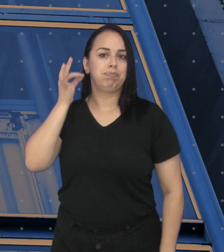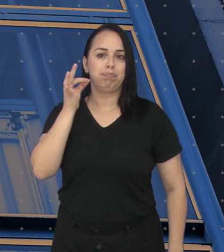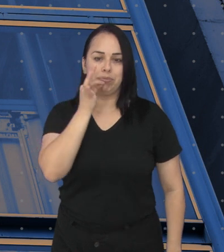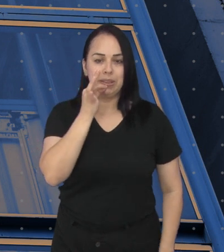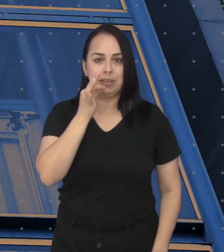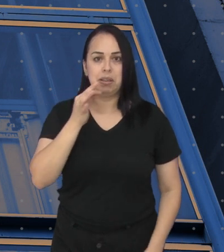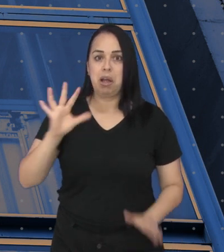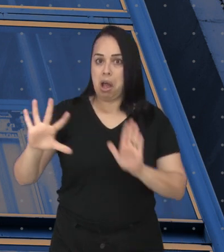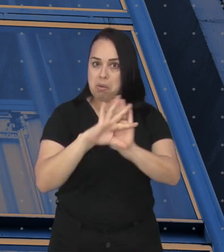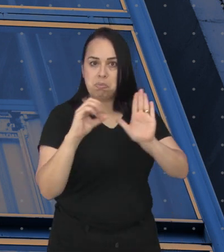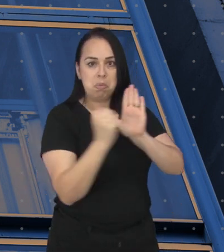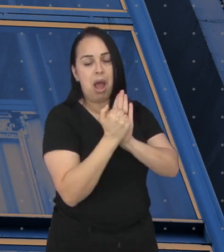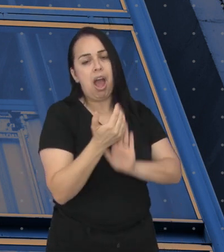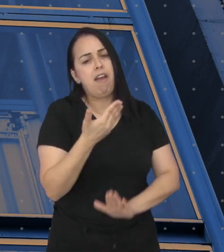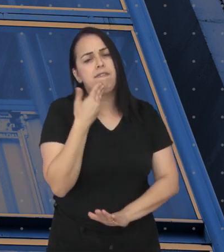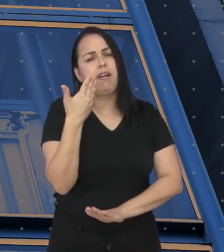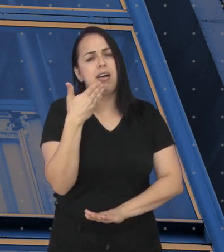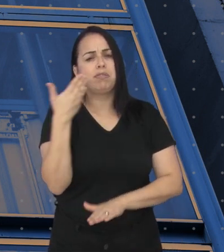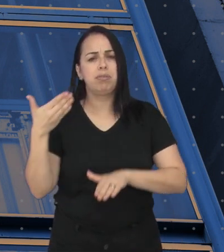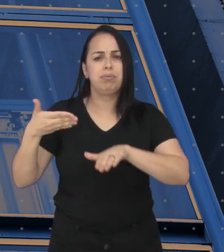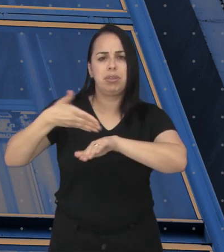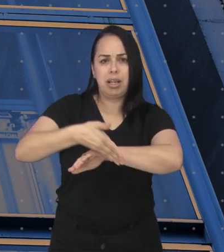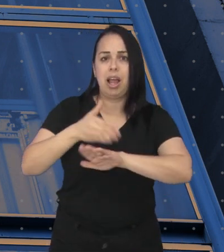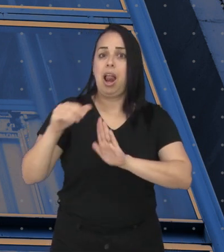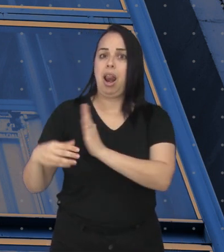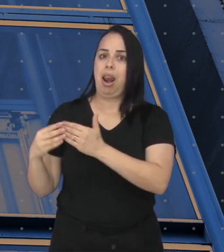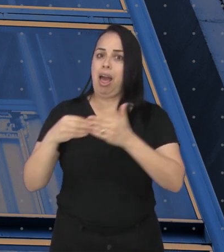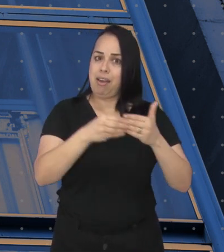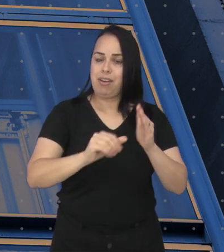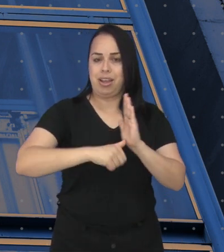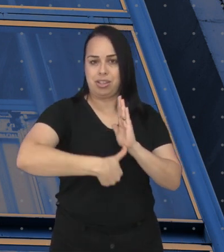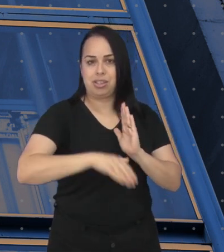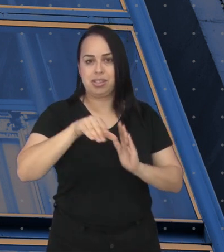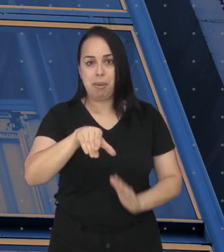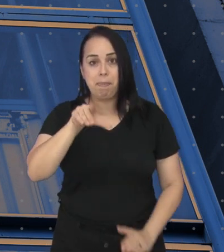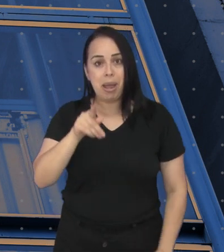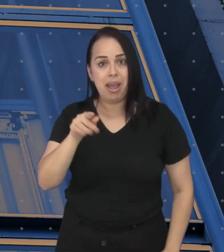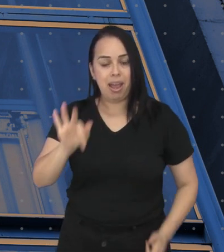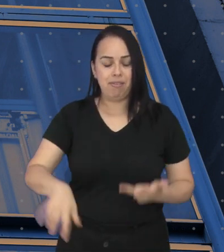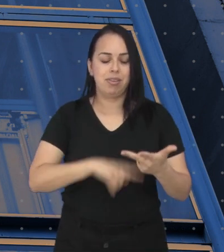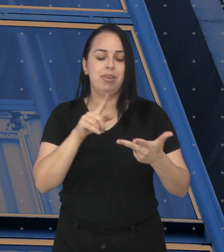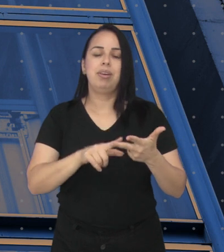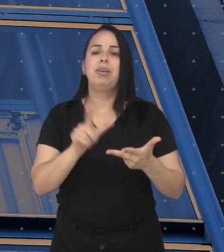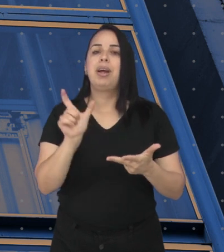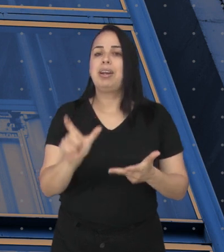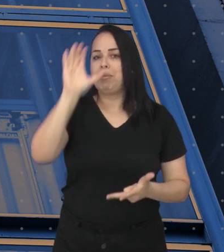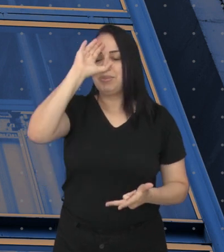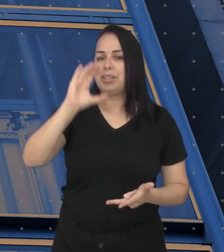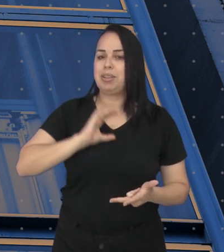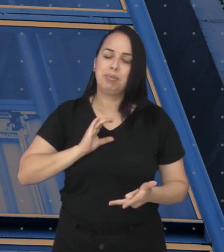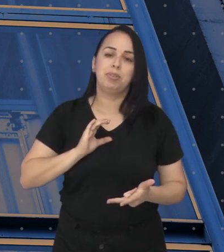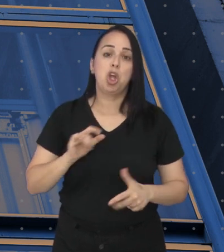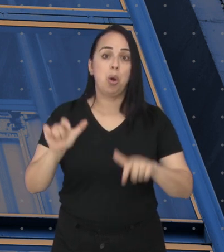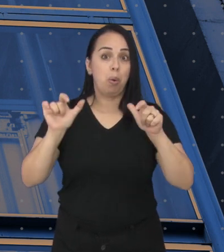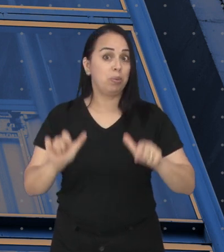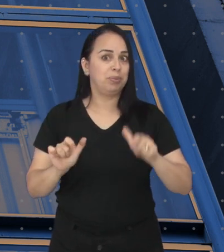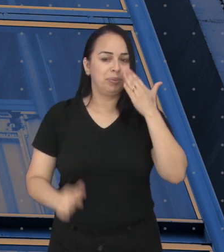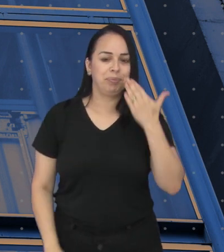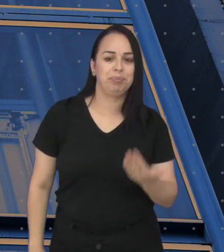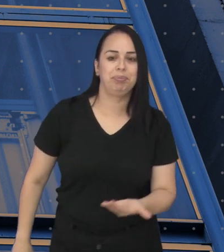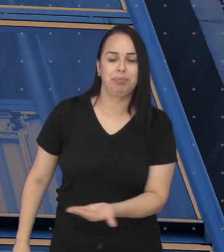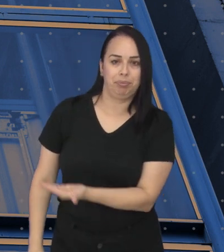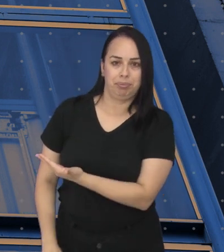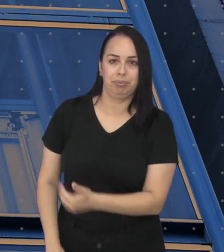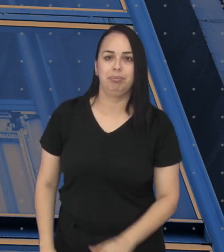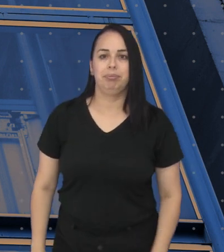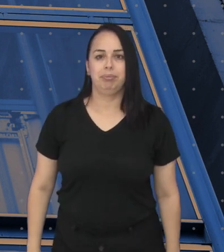Para se candidatar é fácil, é só comparecer ao PAT, levando RG, CPF, carteira de trabalho e o cartão cidadão. O PAT fica